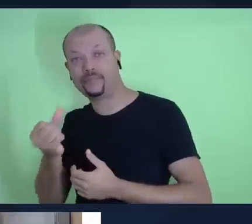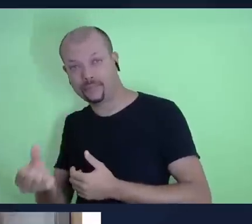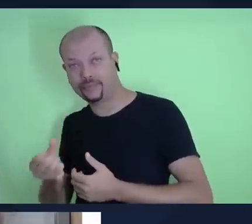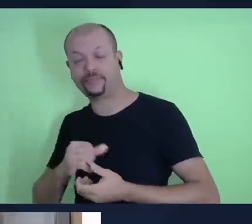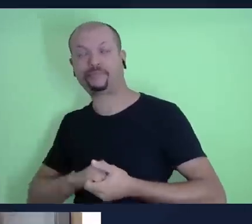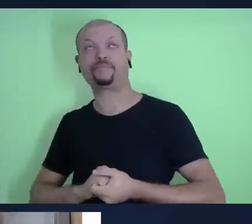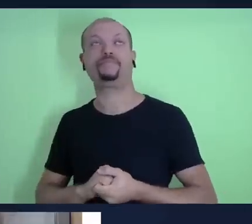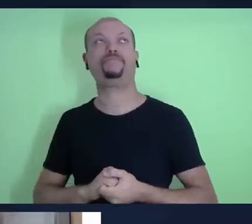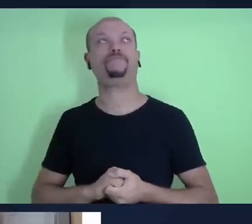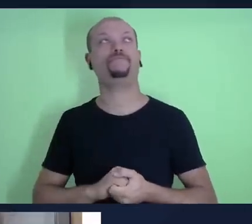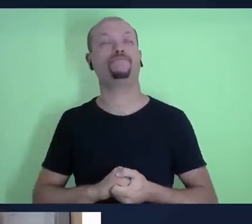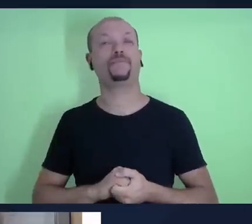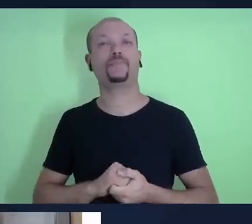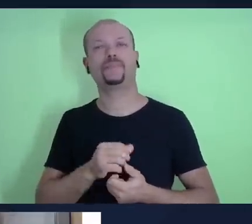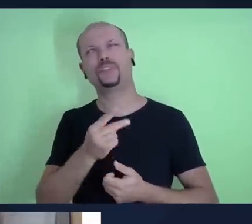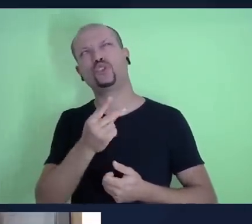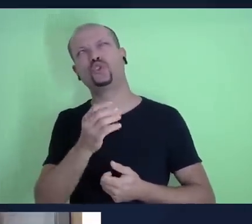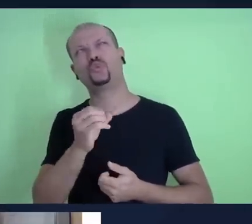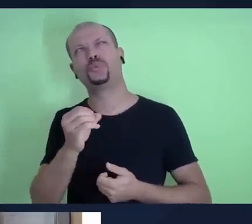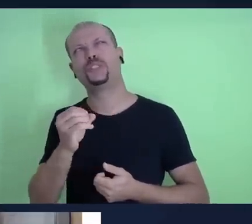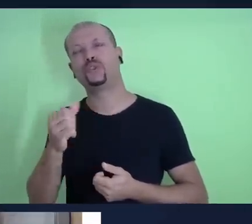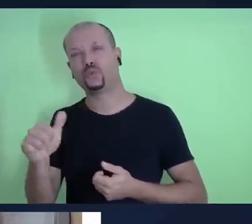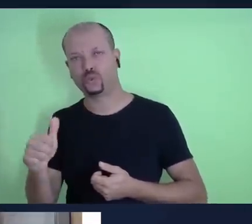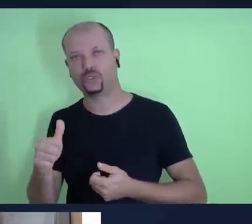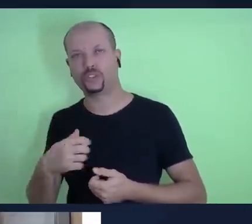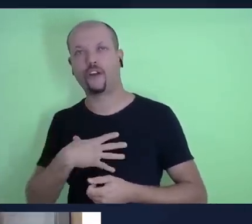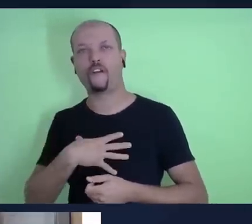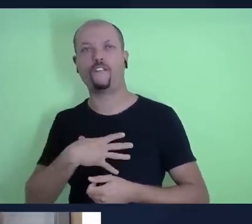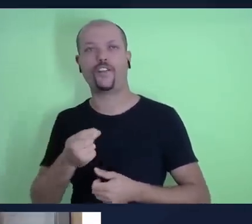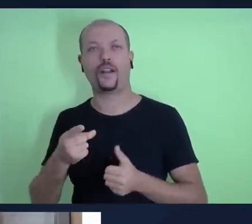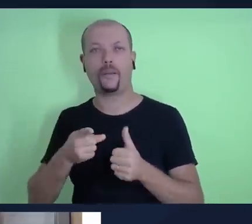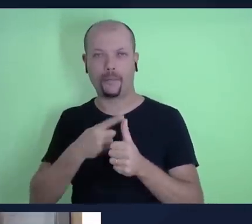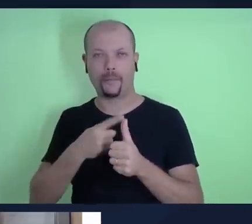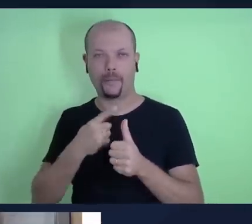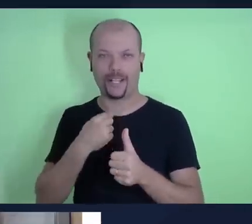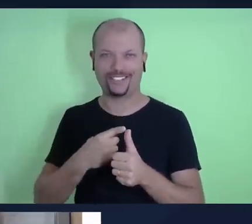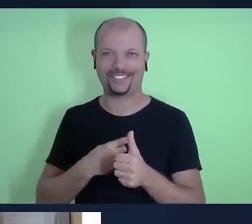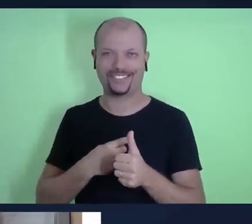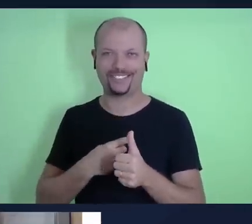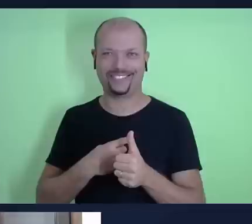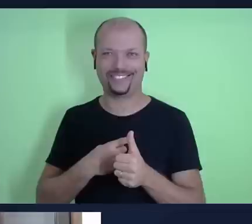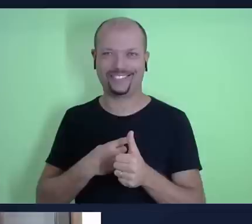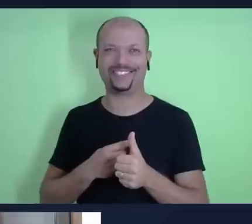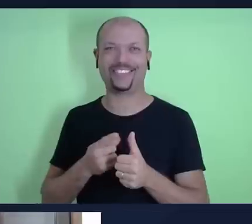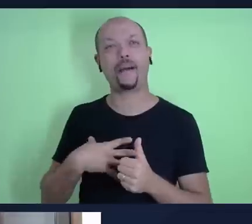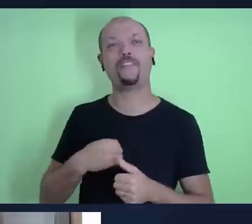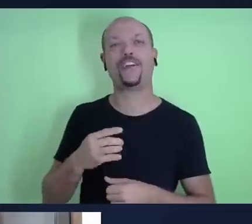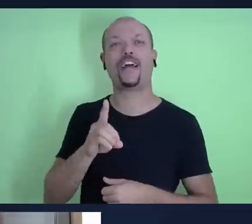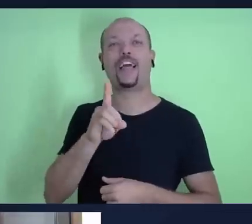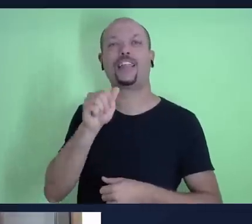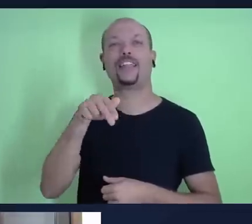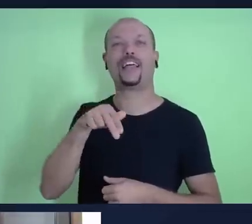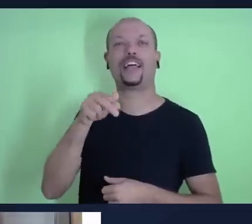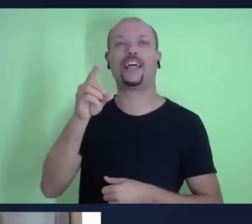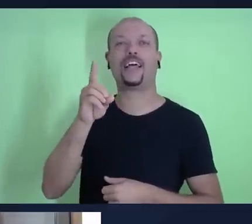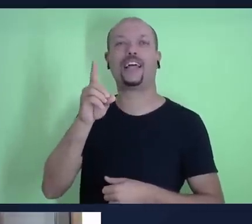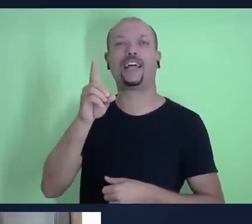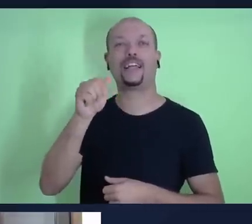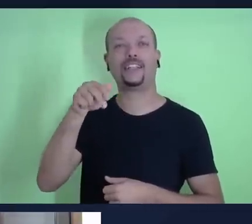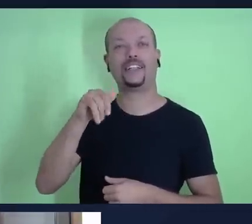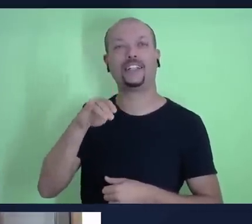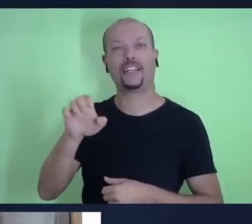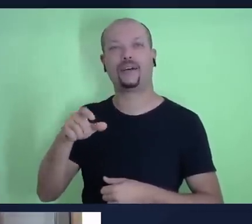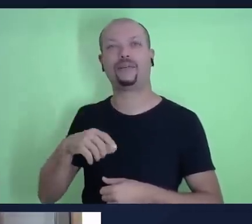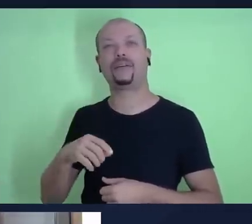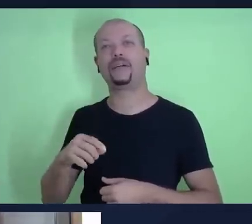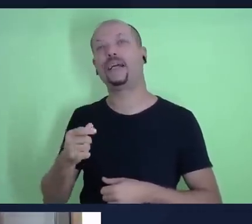em 2011 nós tivemos o nosso primeiro e único filho, o Daniel, que hoje ele já está com 11, quase 12 anos.